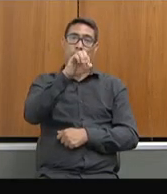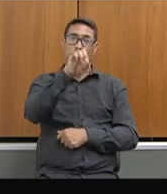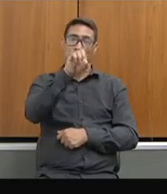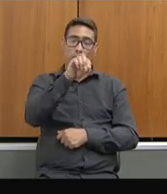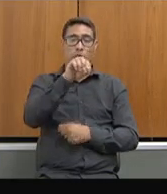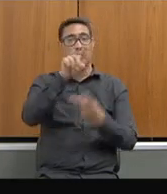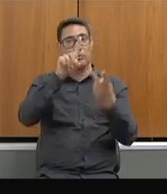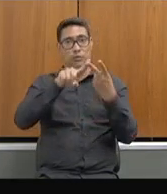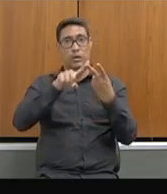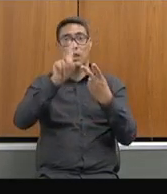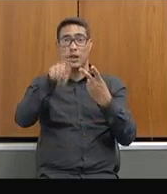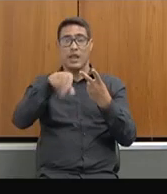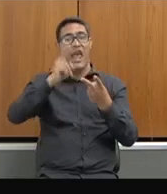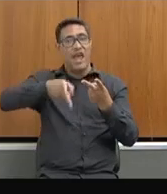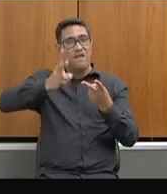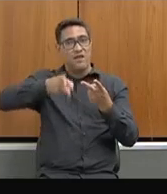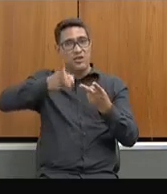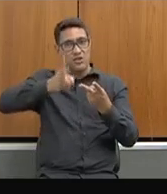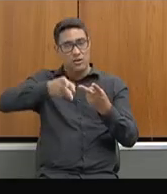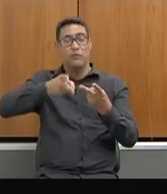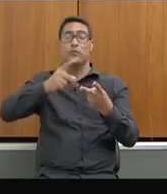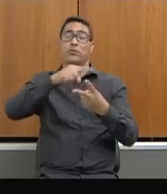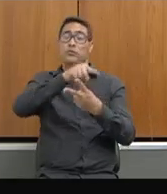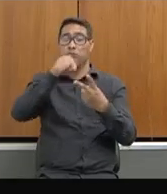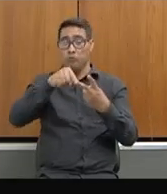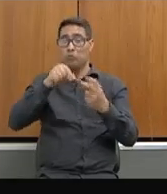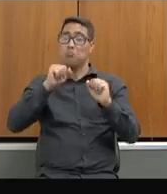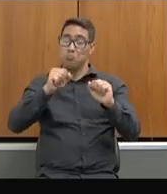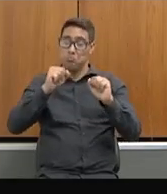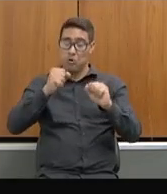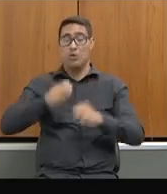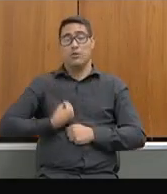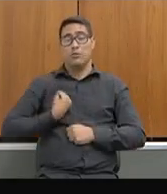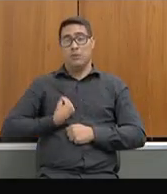de formar instituições credenciadas no nosso Estado.